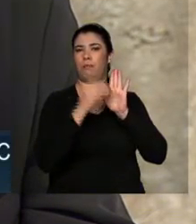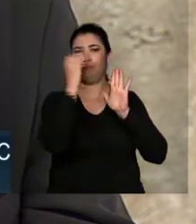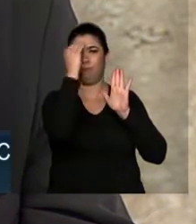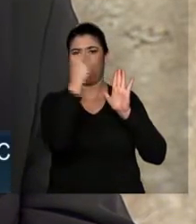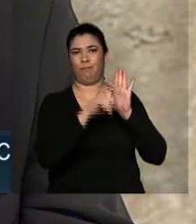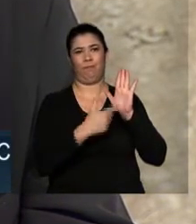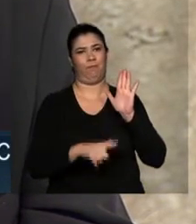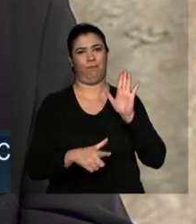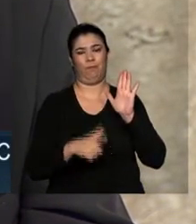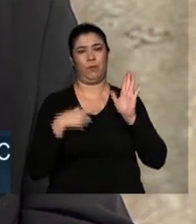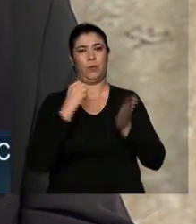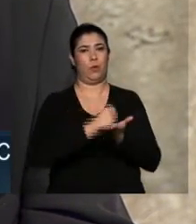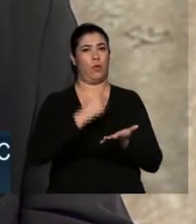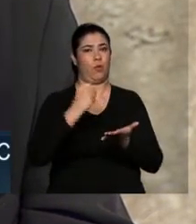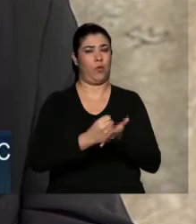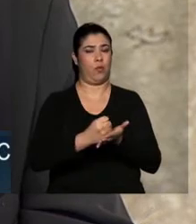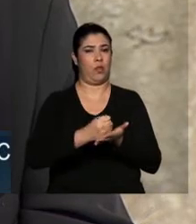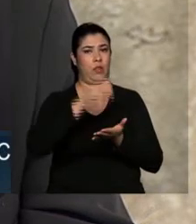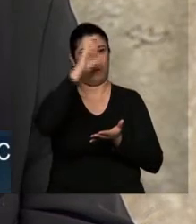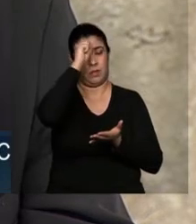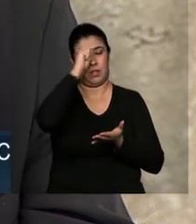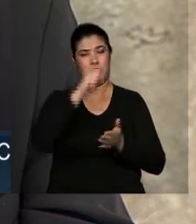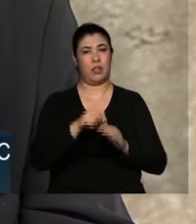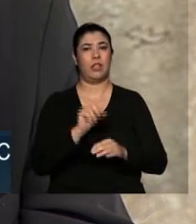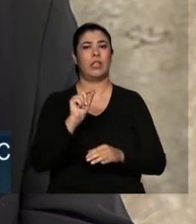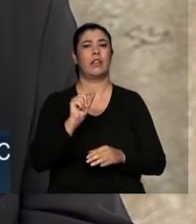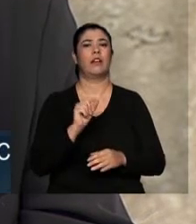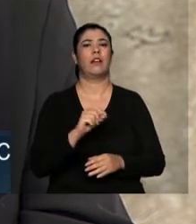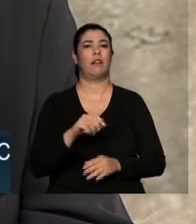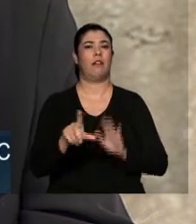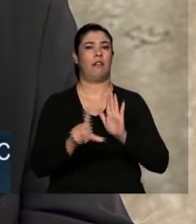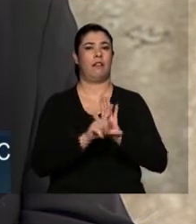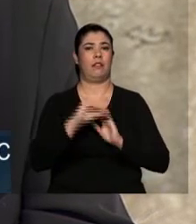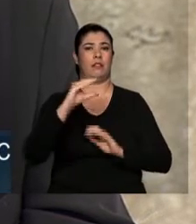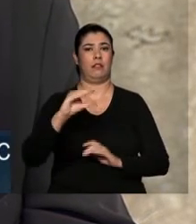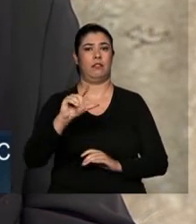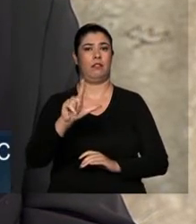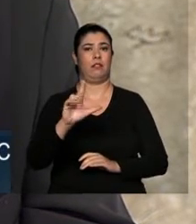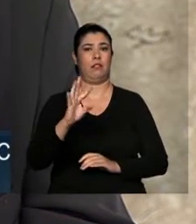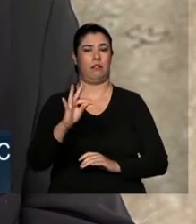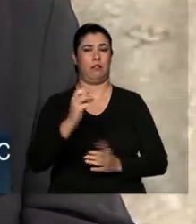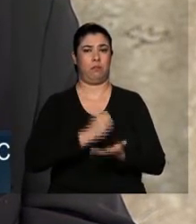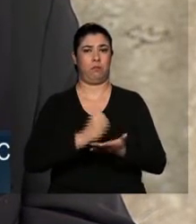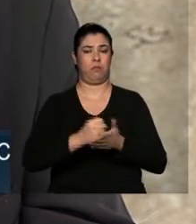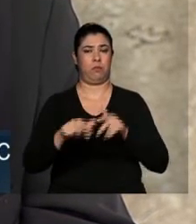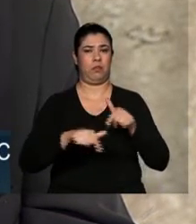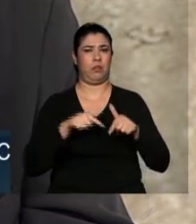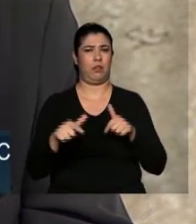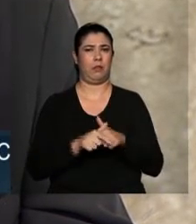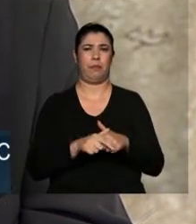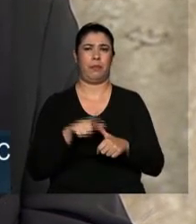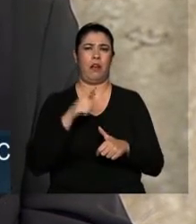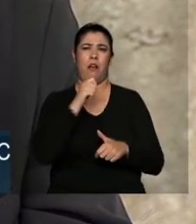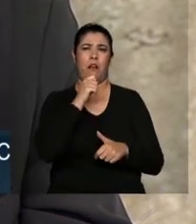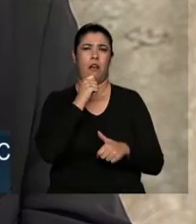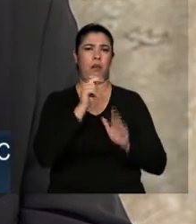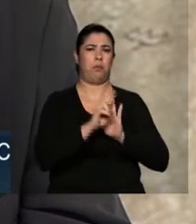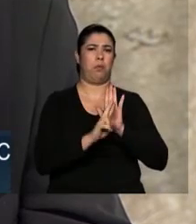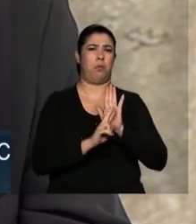contrato de aprendizagem previsto pela CLT era muito pouco regulamentado e estava